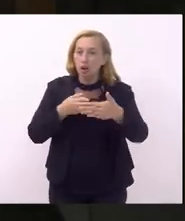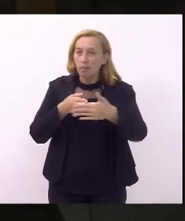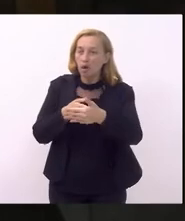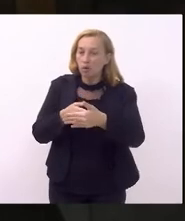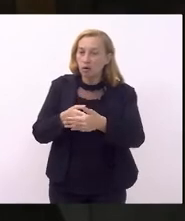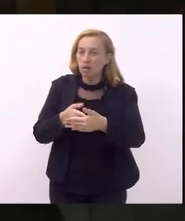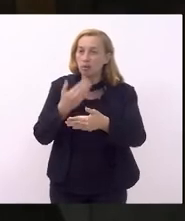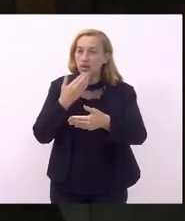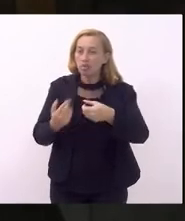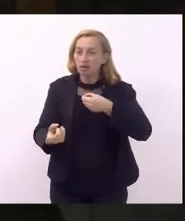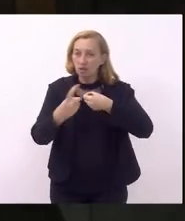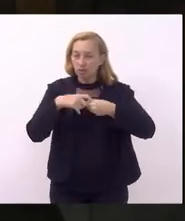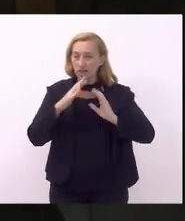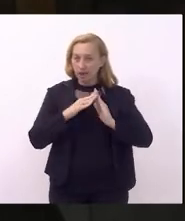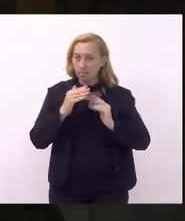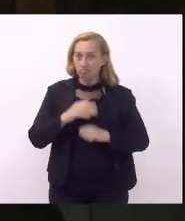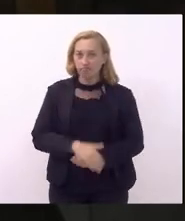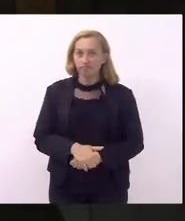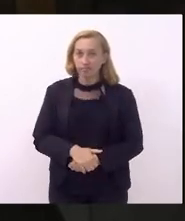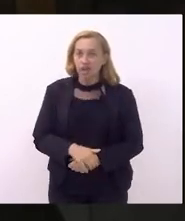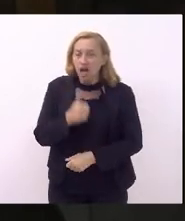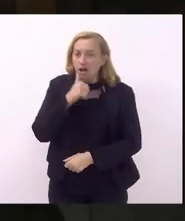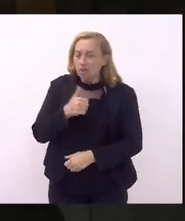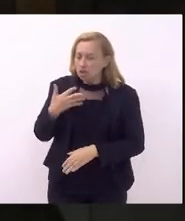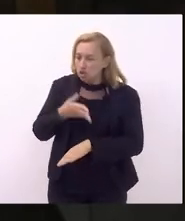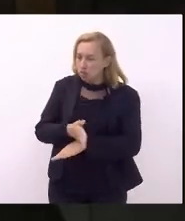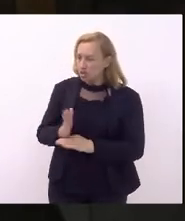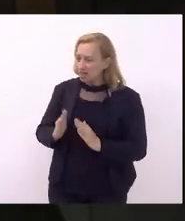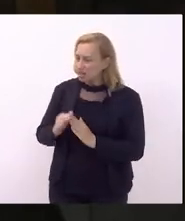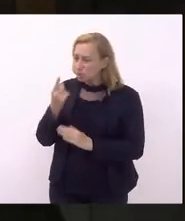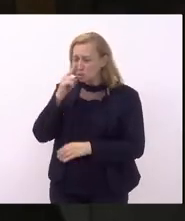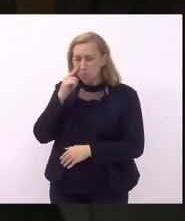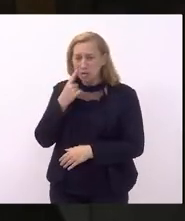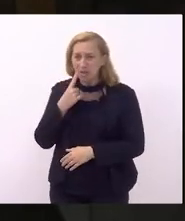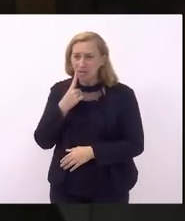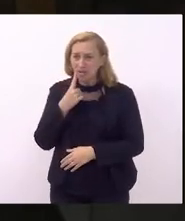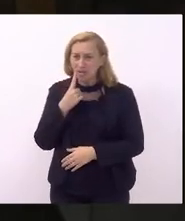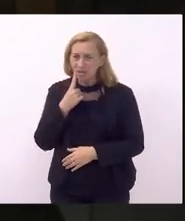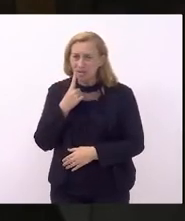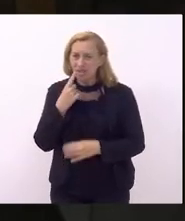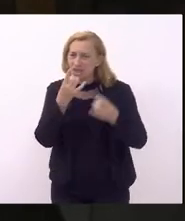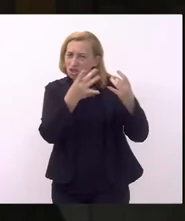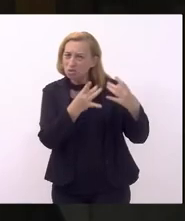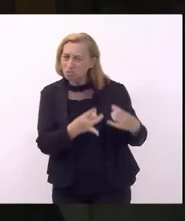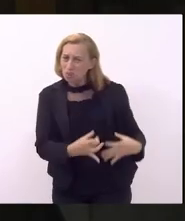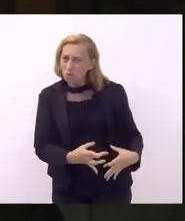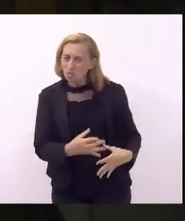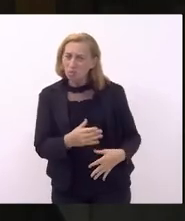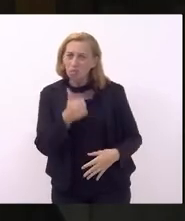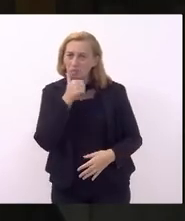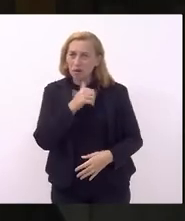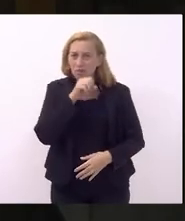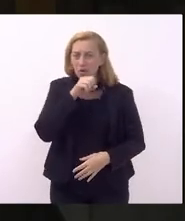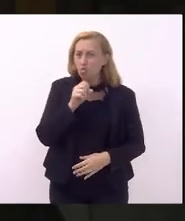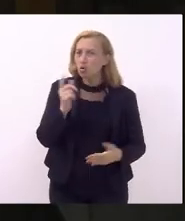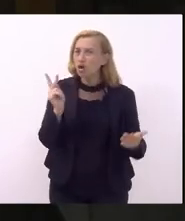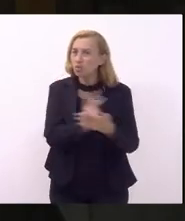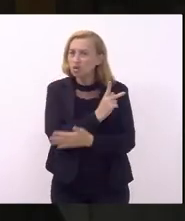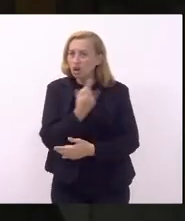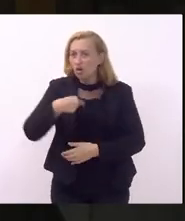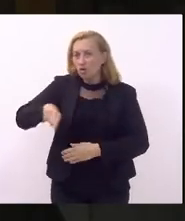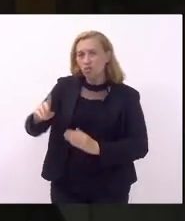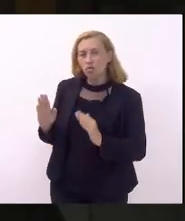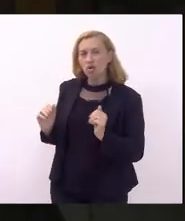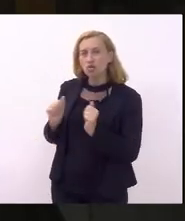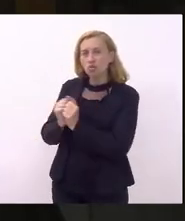voltasse para casa a menina chegou em casa chorando descreveu para a mãe o que tinha acontecido foi com a mãe para